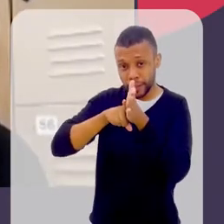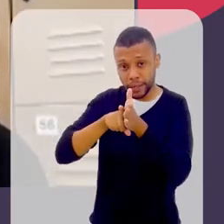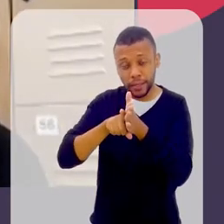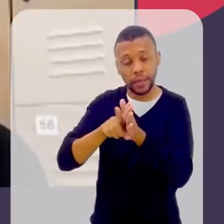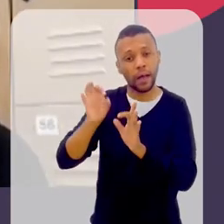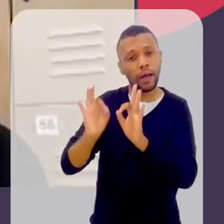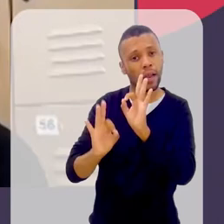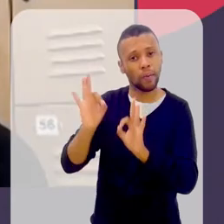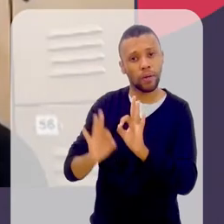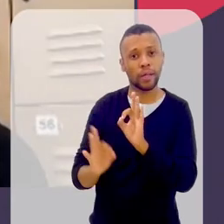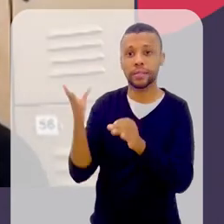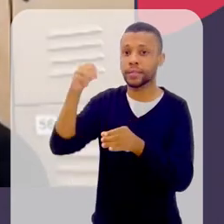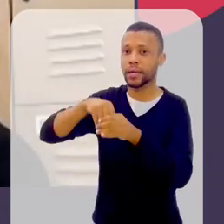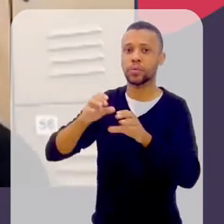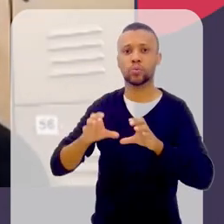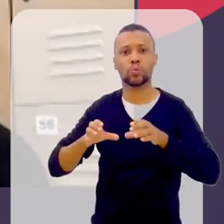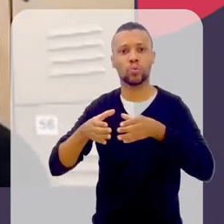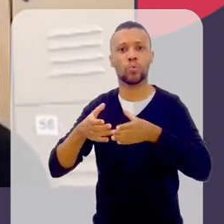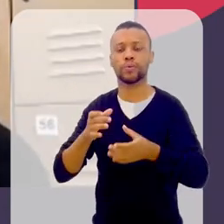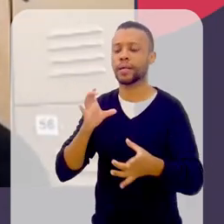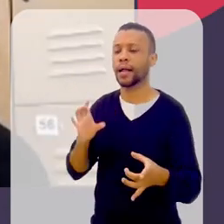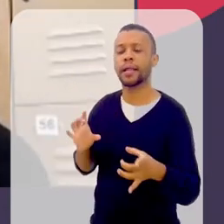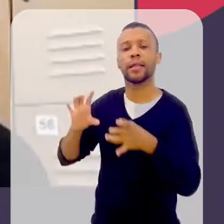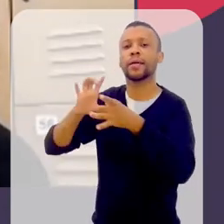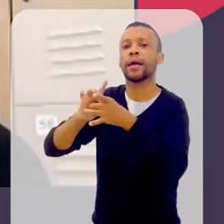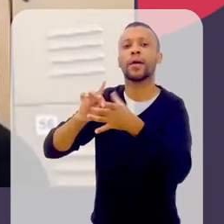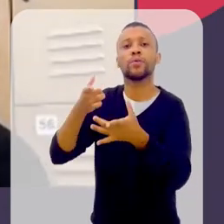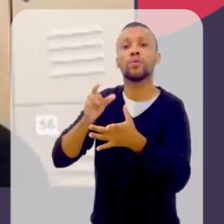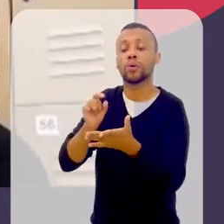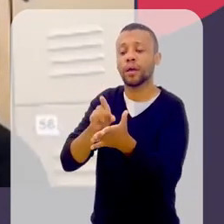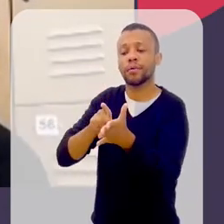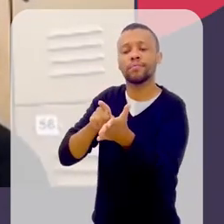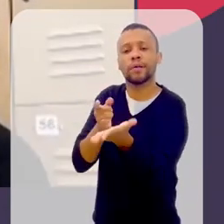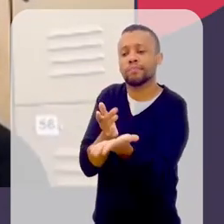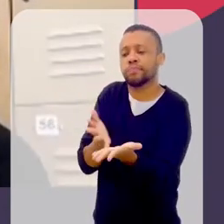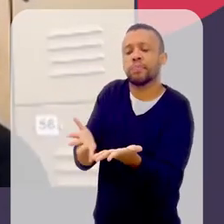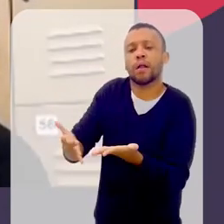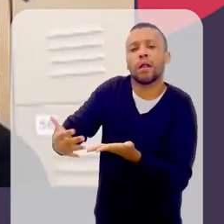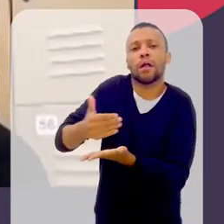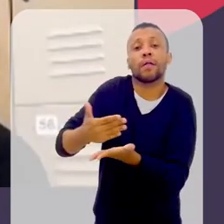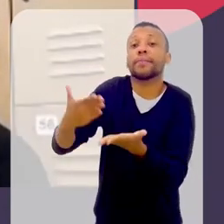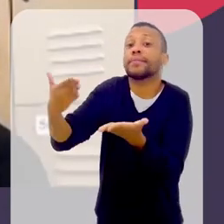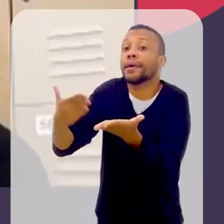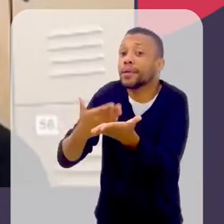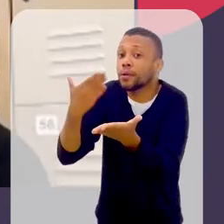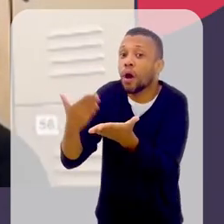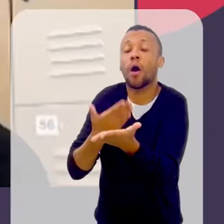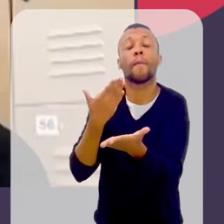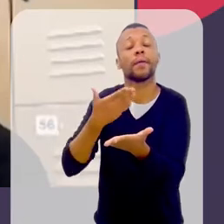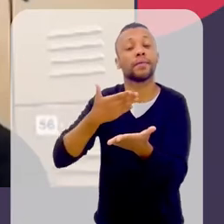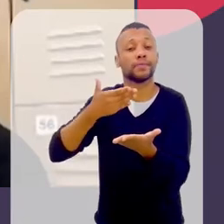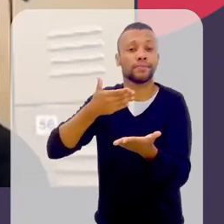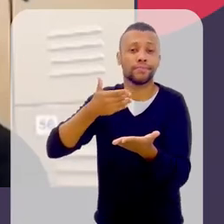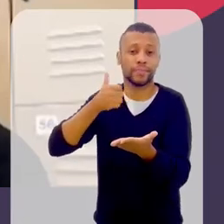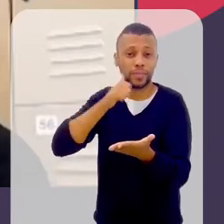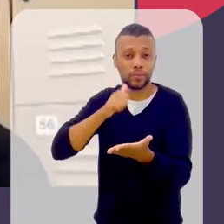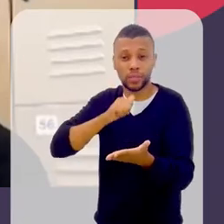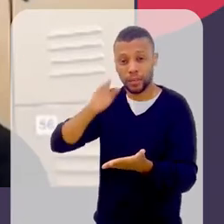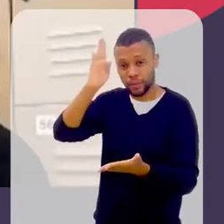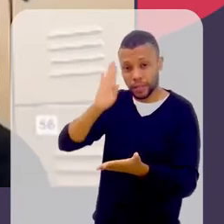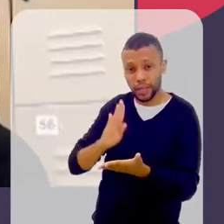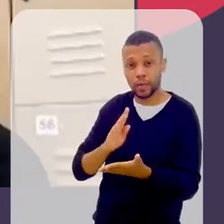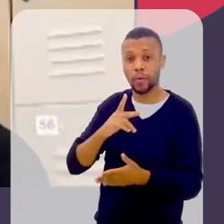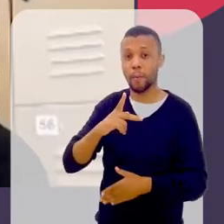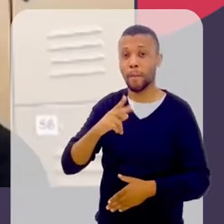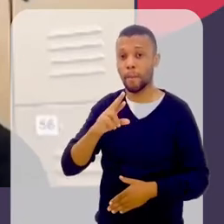a pesquisa feita no nosso grupo é ligada ao resgate das filósofas brasileiras do proto